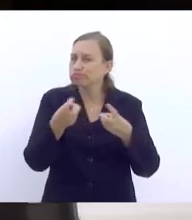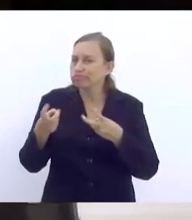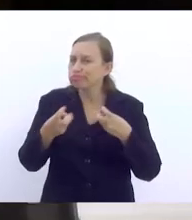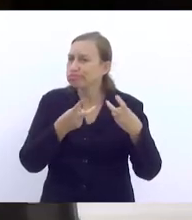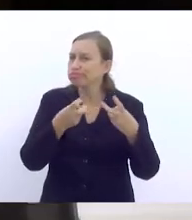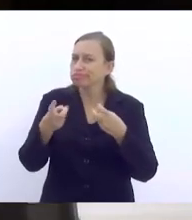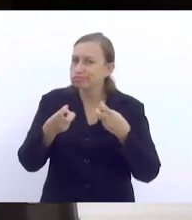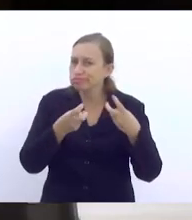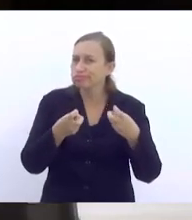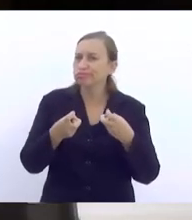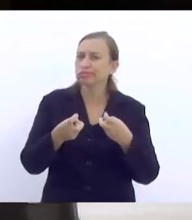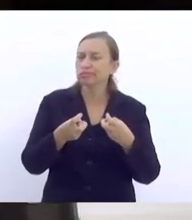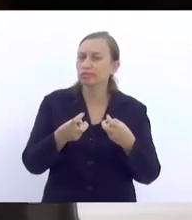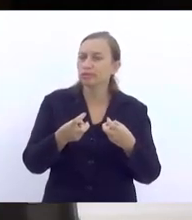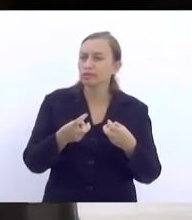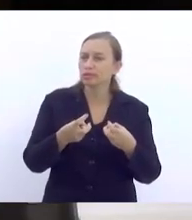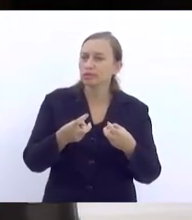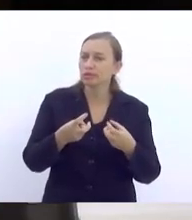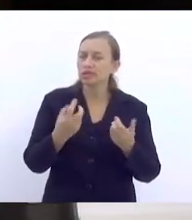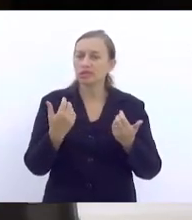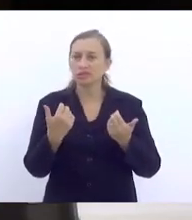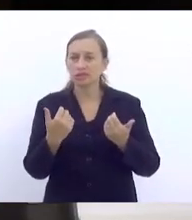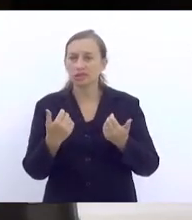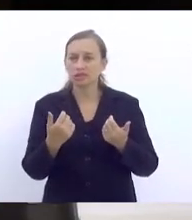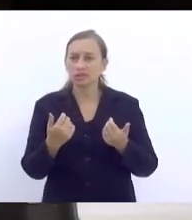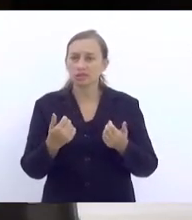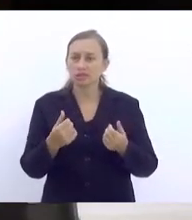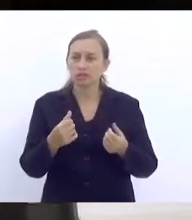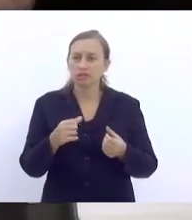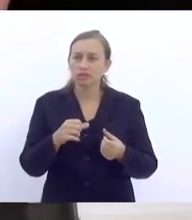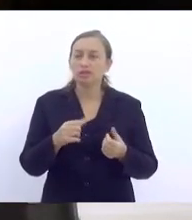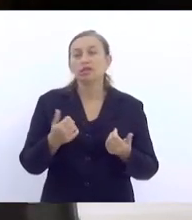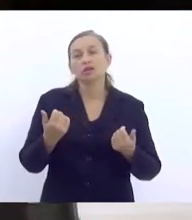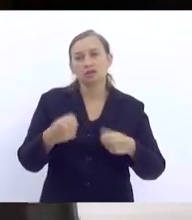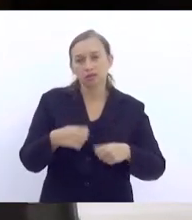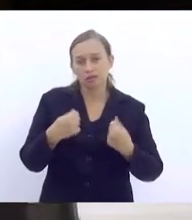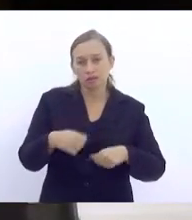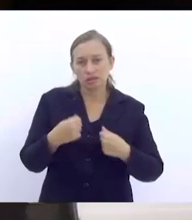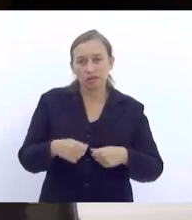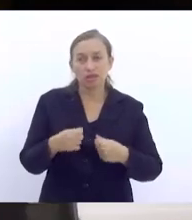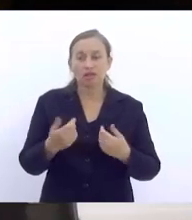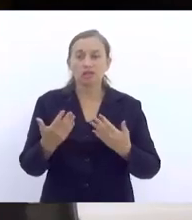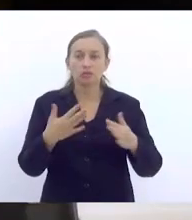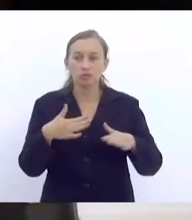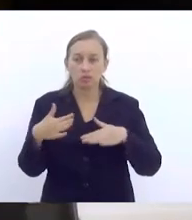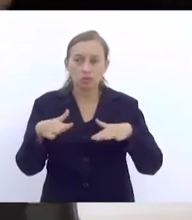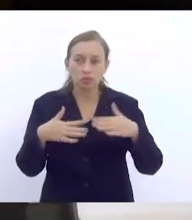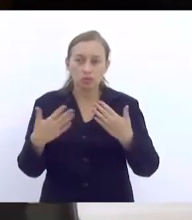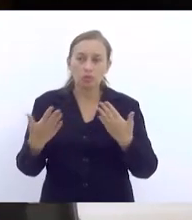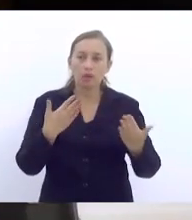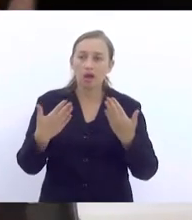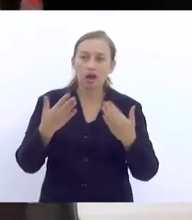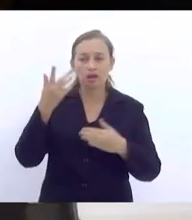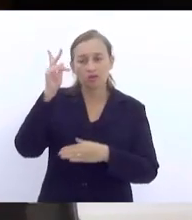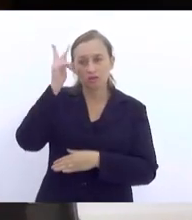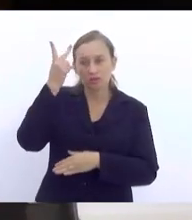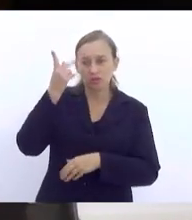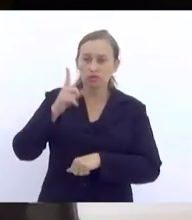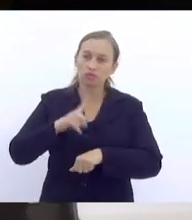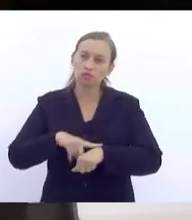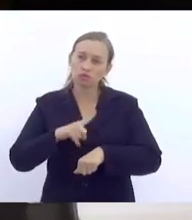reconfigurações das nossas demandas conforme os nossos momentos históricos, como eu falei, dos nossos redemoinhos que nós estamos